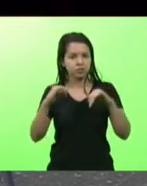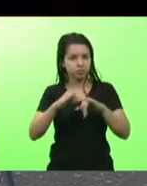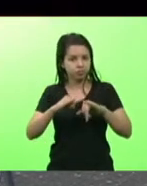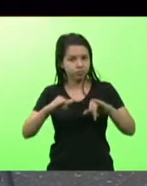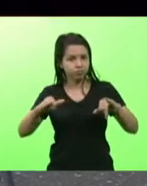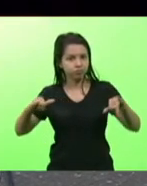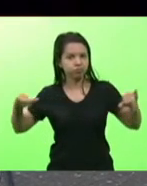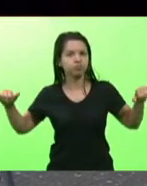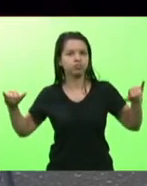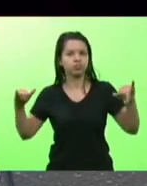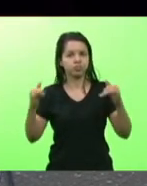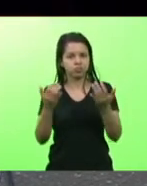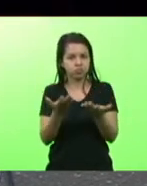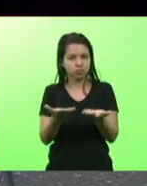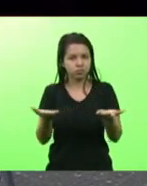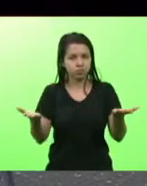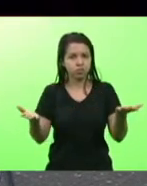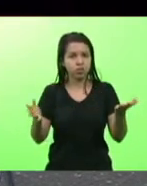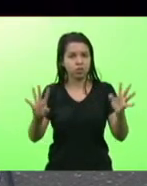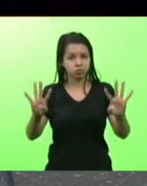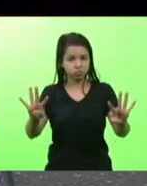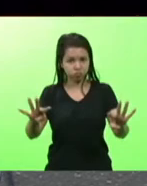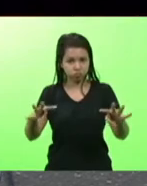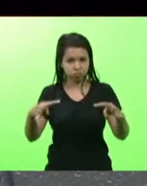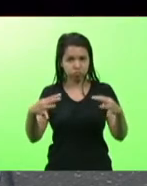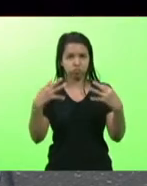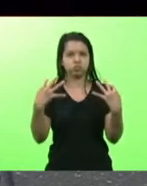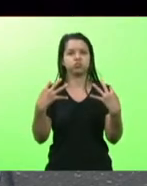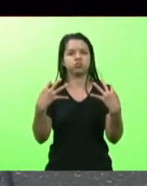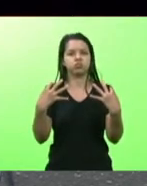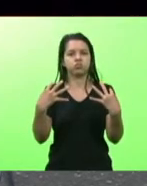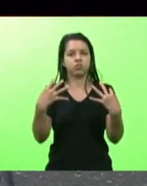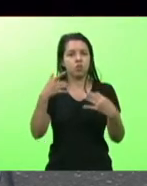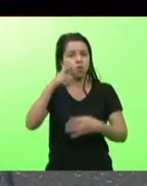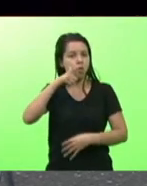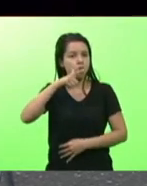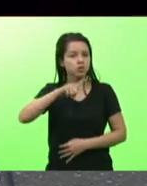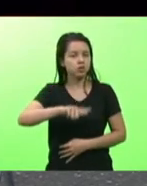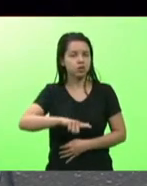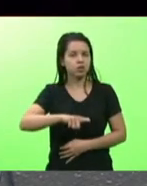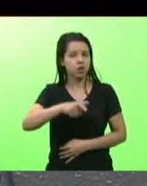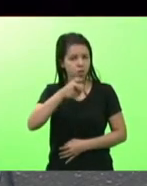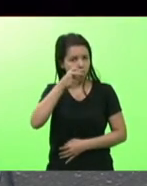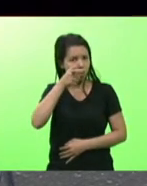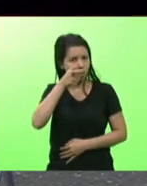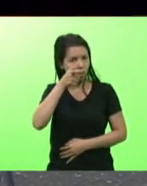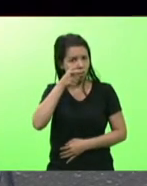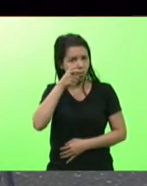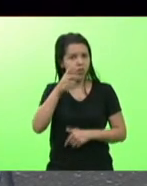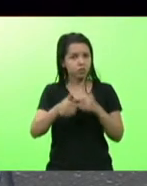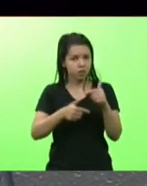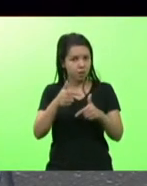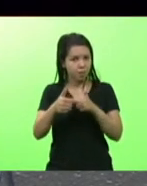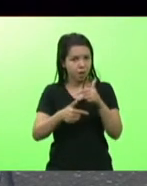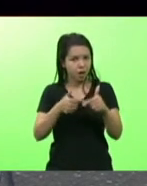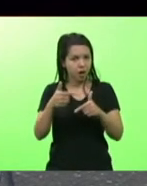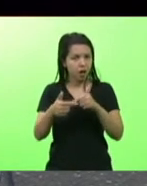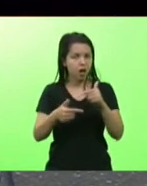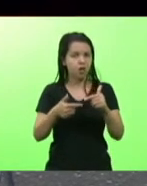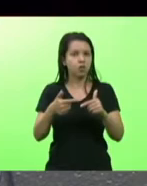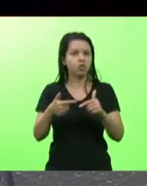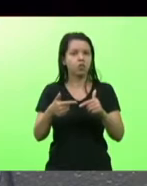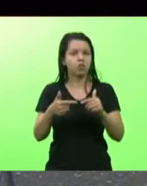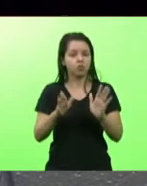para que sejamos ouvidos acompanho o trabalho do fórum parlamentar